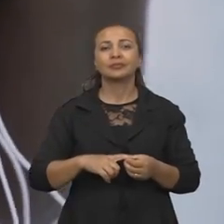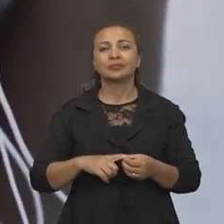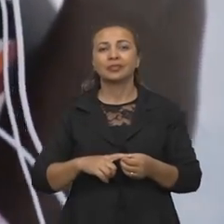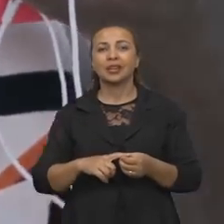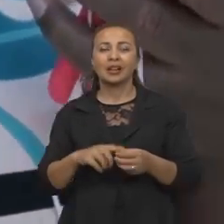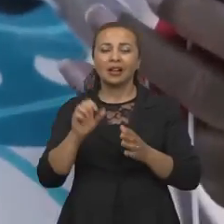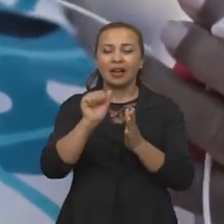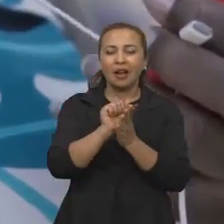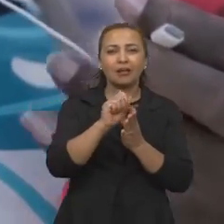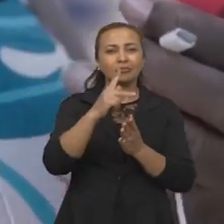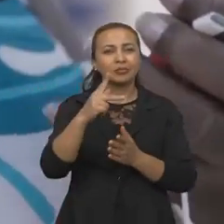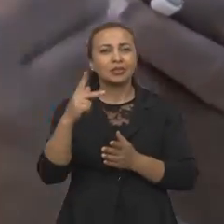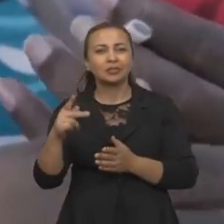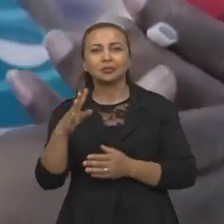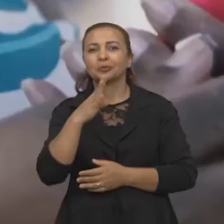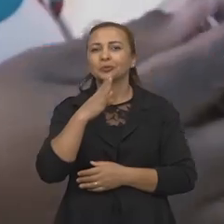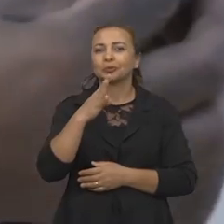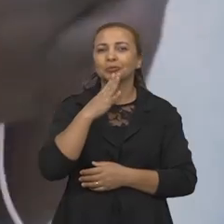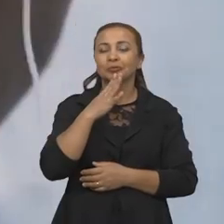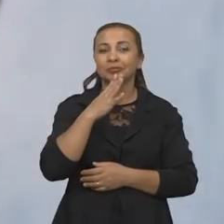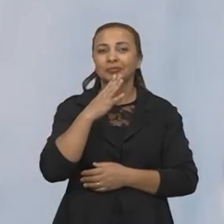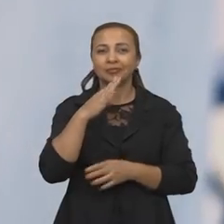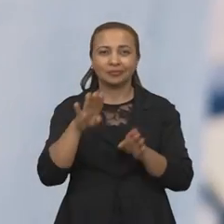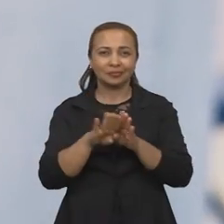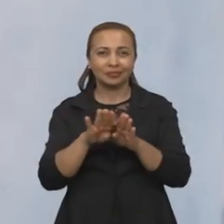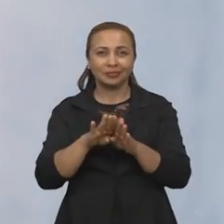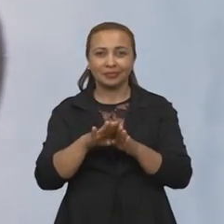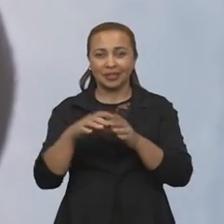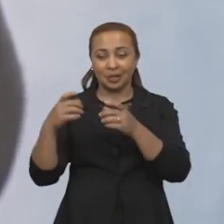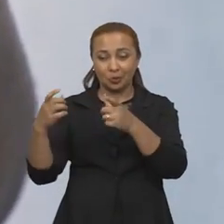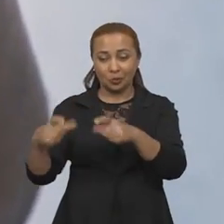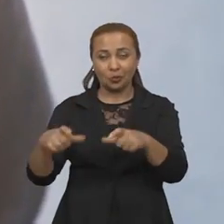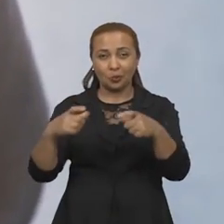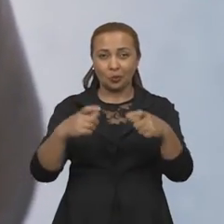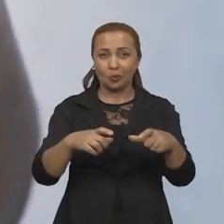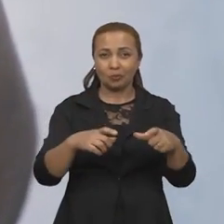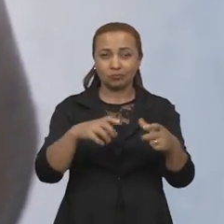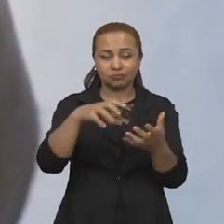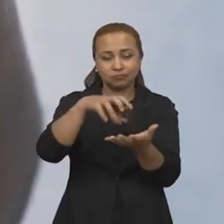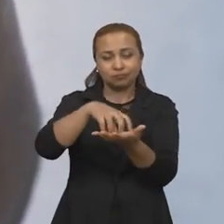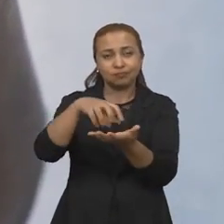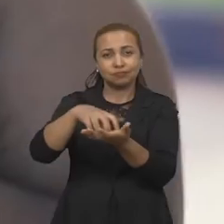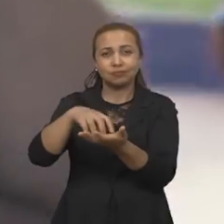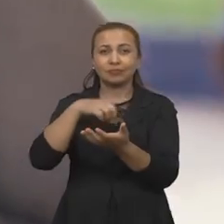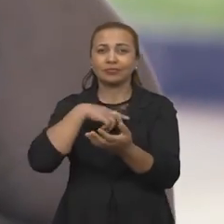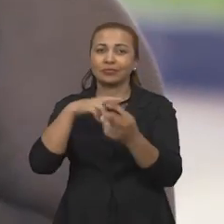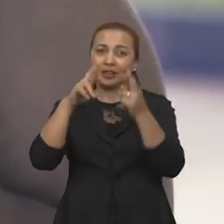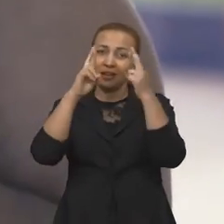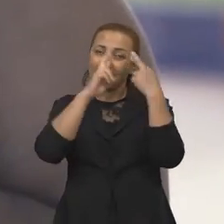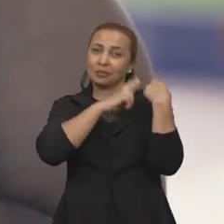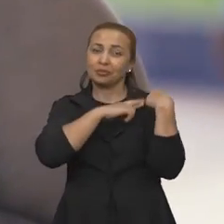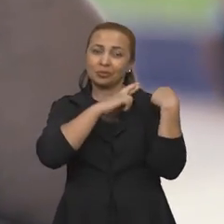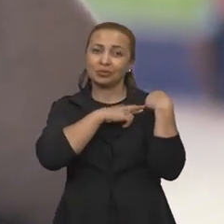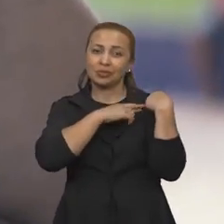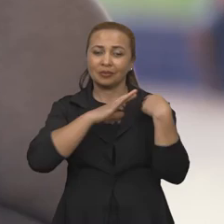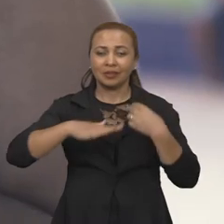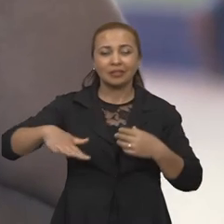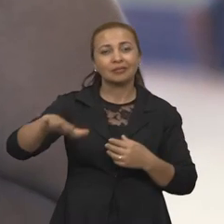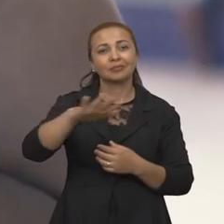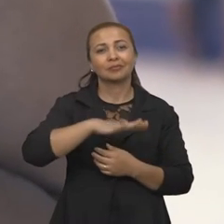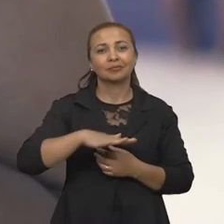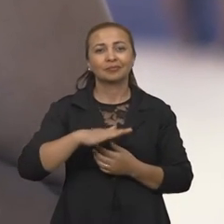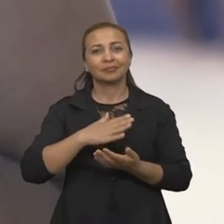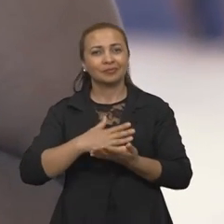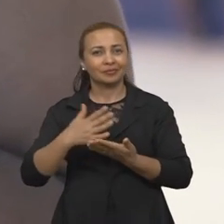traz esse tipo de aplicativo para o conhecimento, principalmente dos setores que são responsáveis por essas áreas.